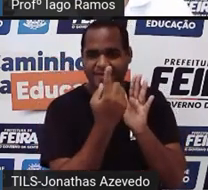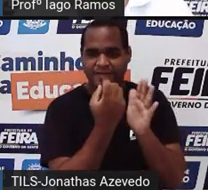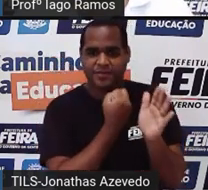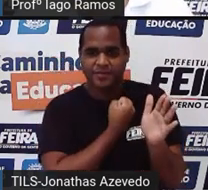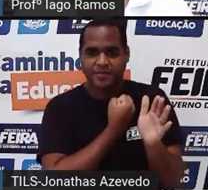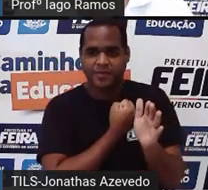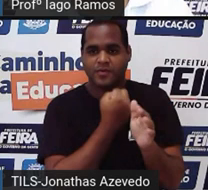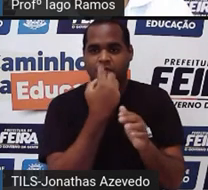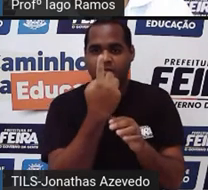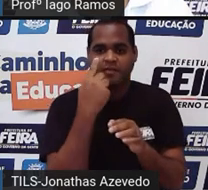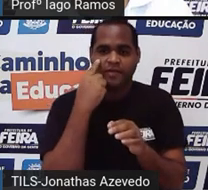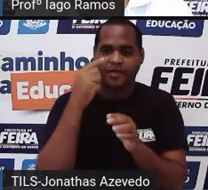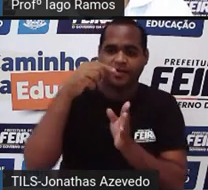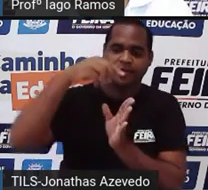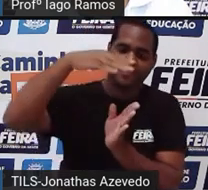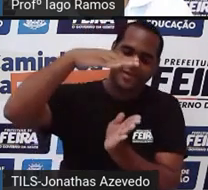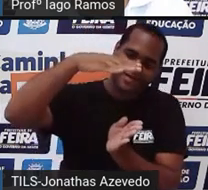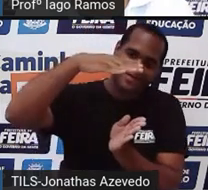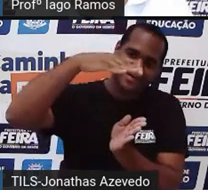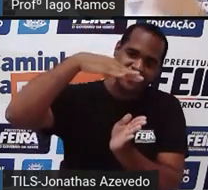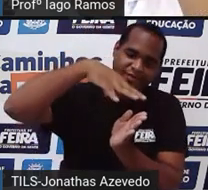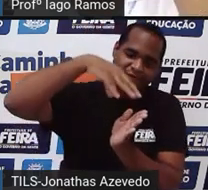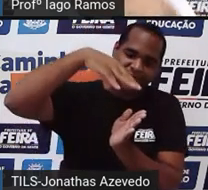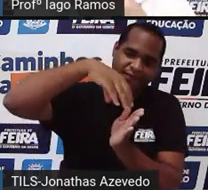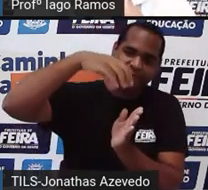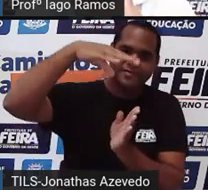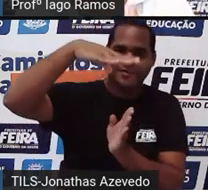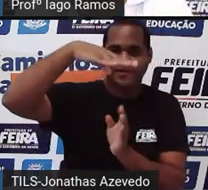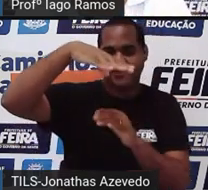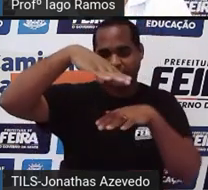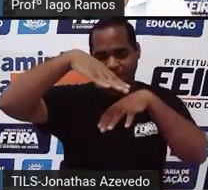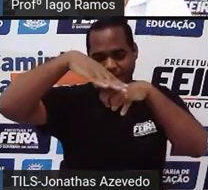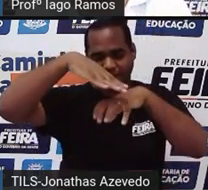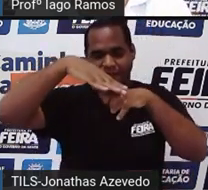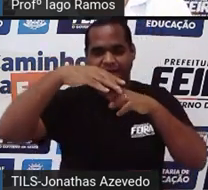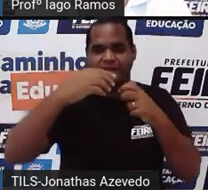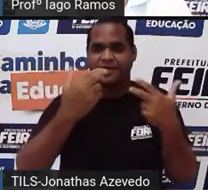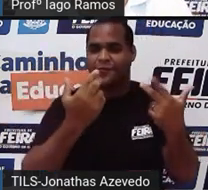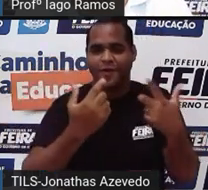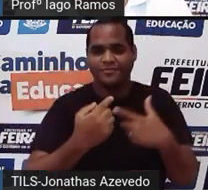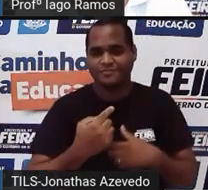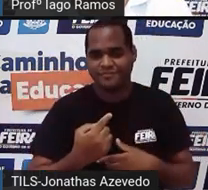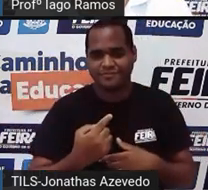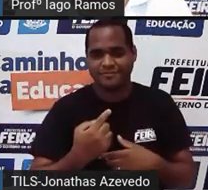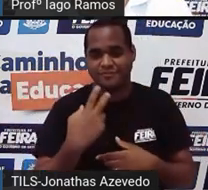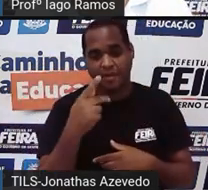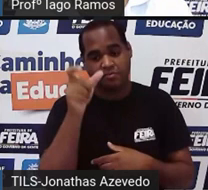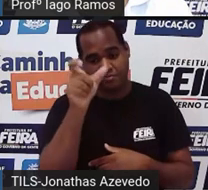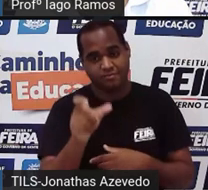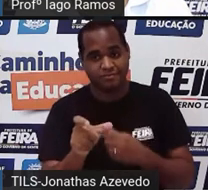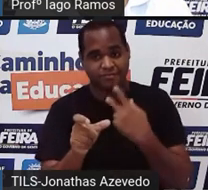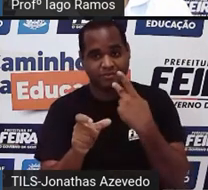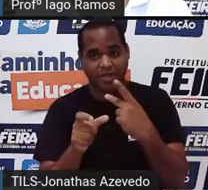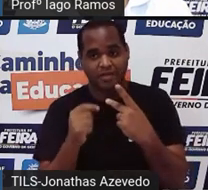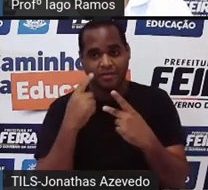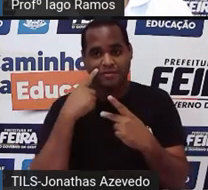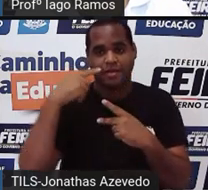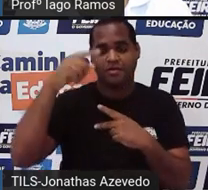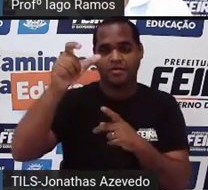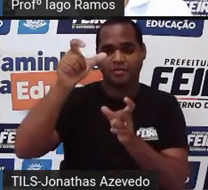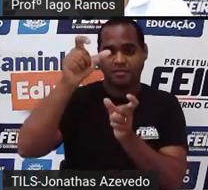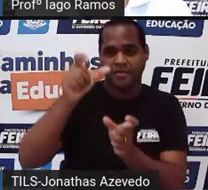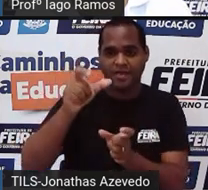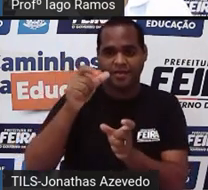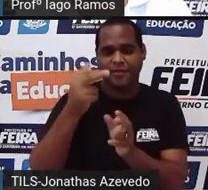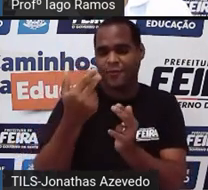olhando para o espelho aqui que é a reta verde ela vê a frente dela se ela está olhando né aqui ó isso aqui vai ser a frente então a